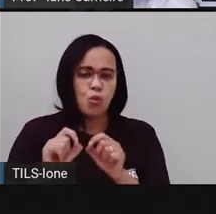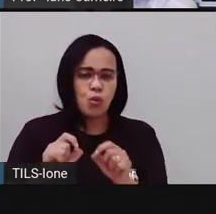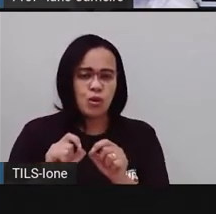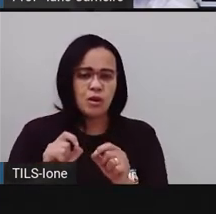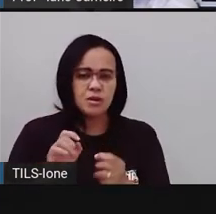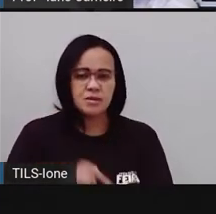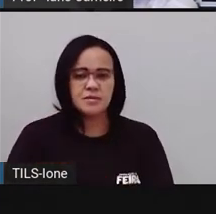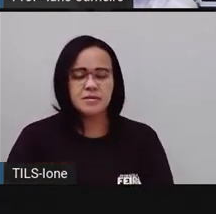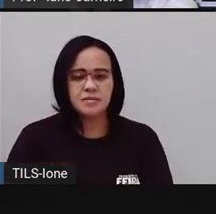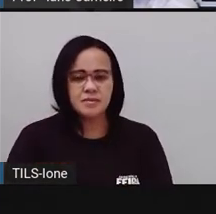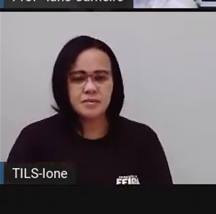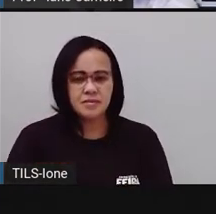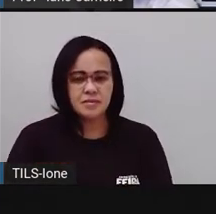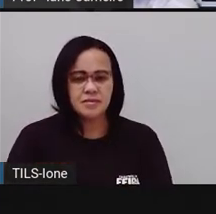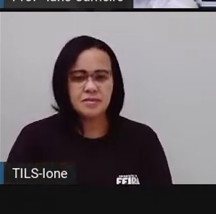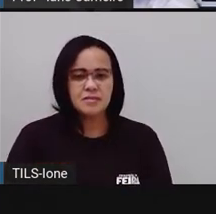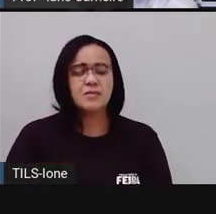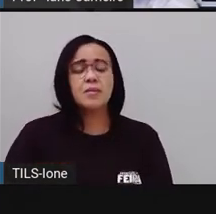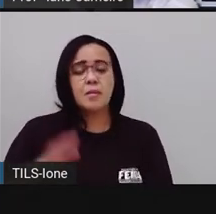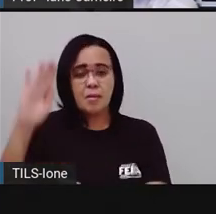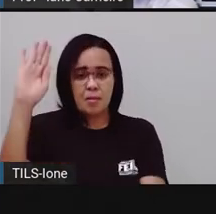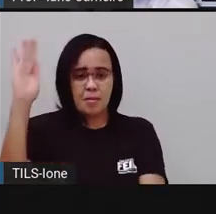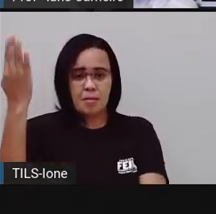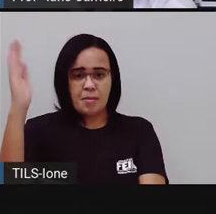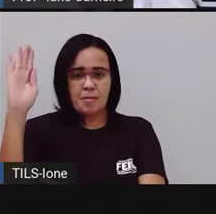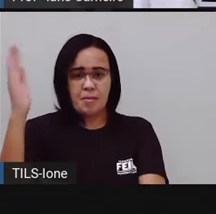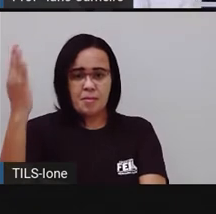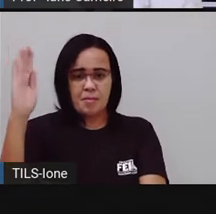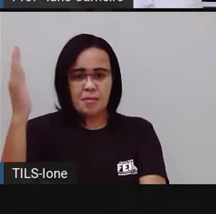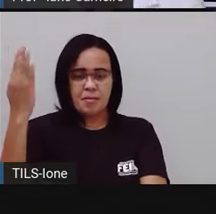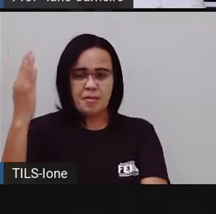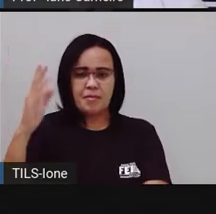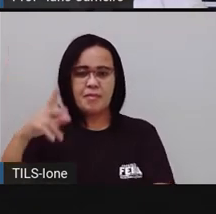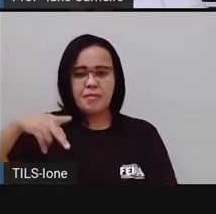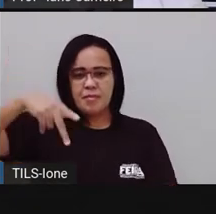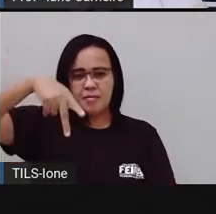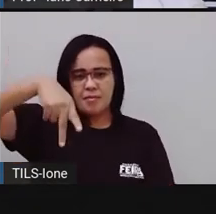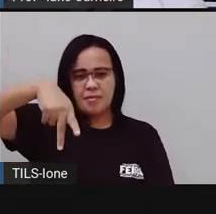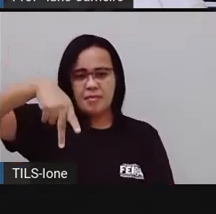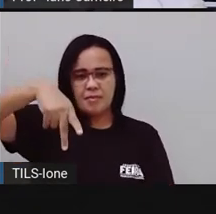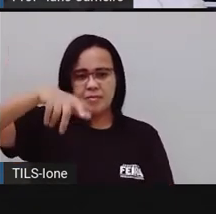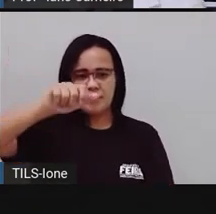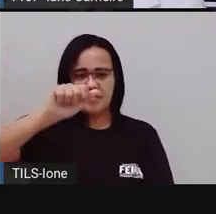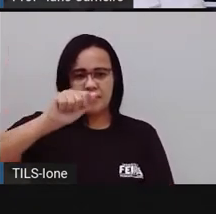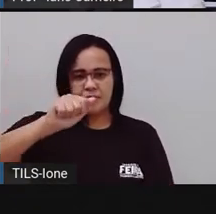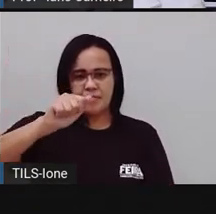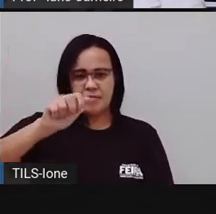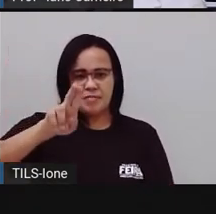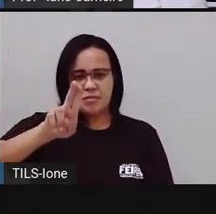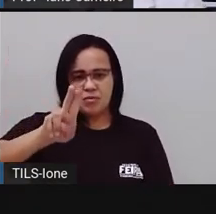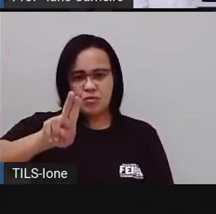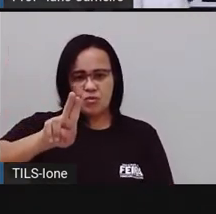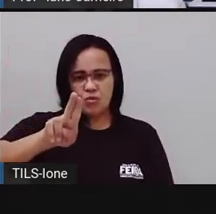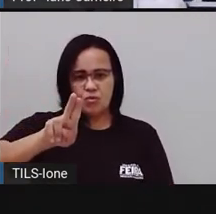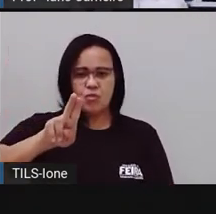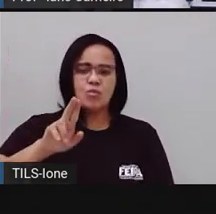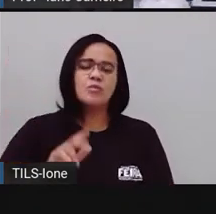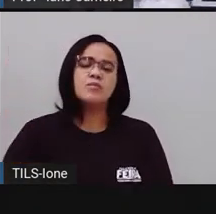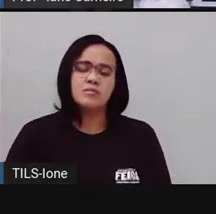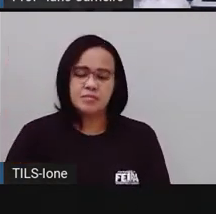fogo queimou o quê na história? O pau, né? Vamos escrever a palavra pau. Ó... Pá... U.